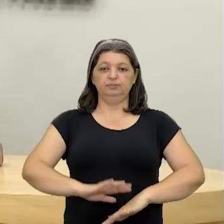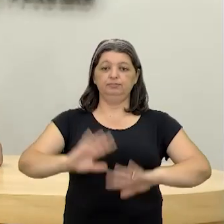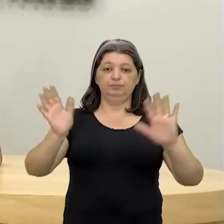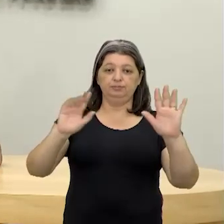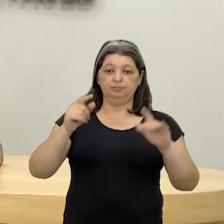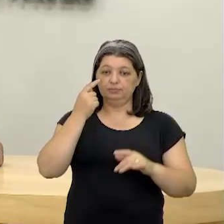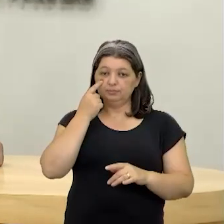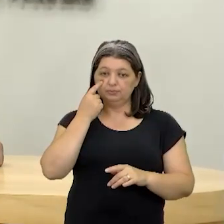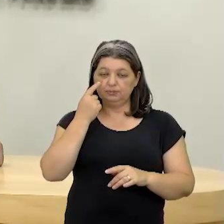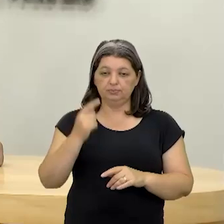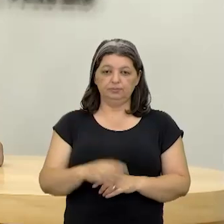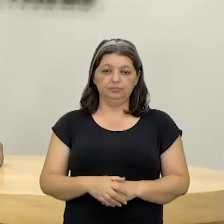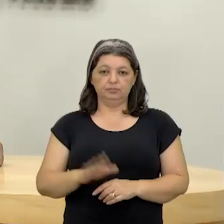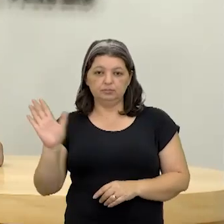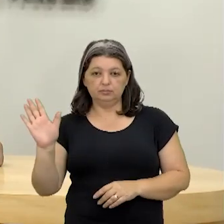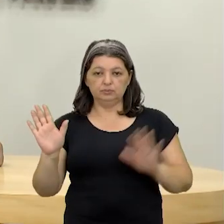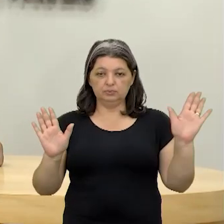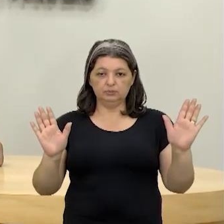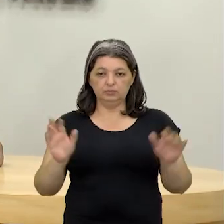aqui.